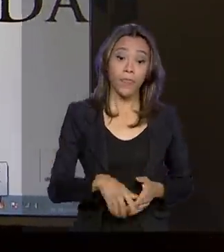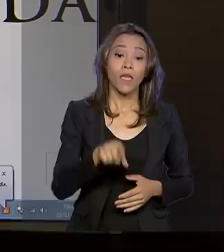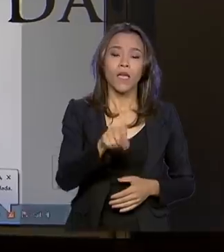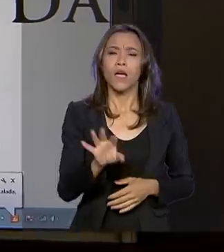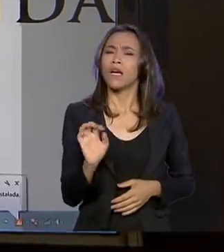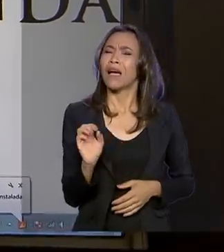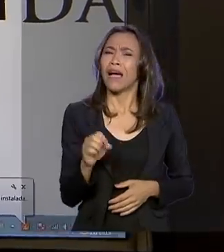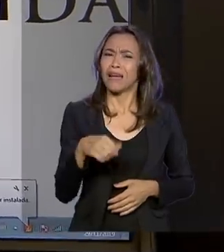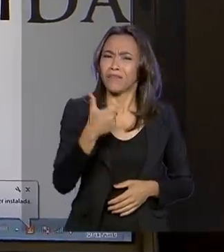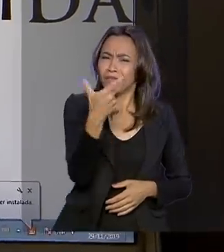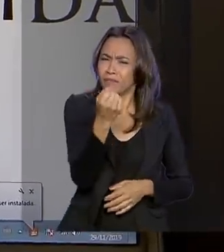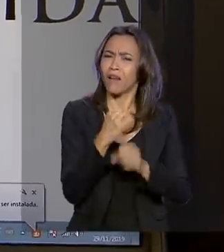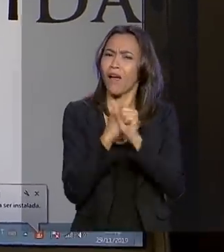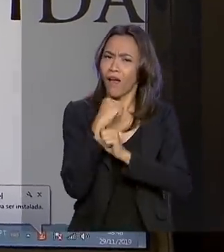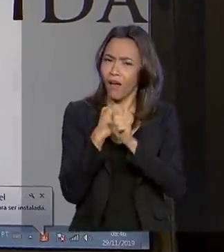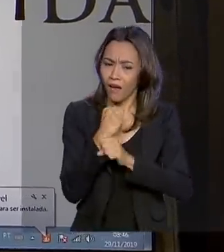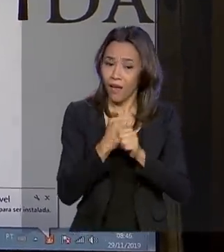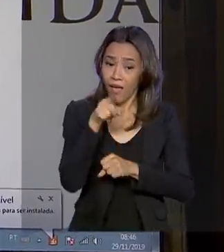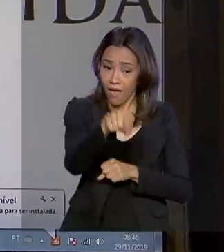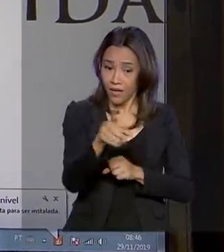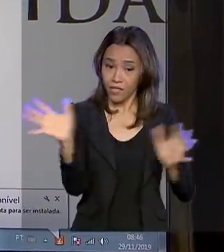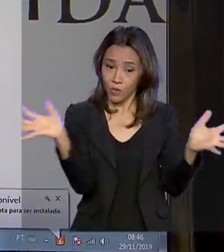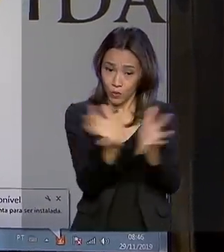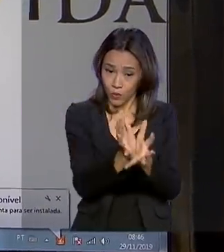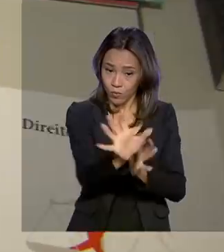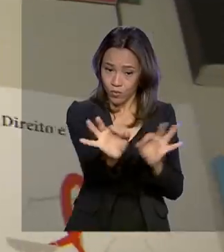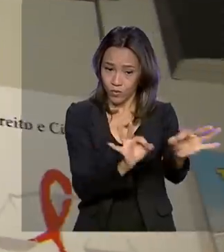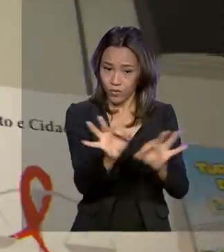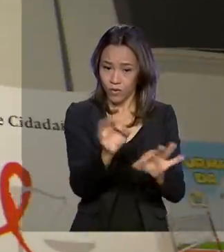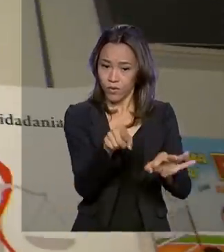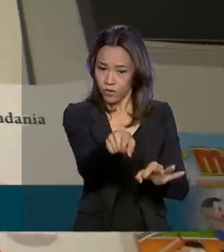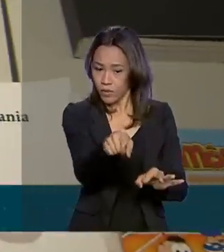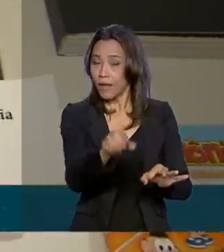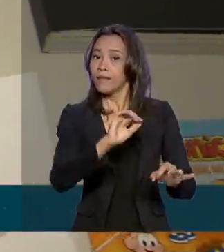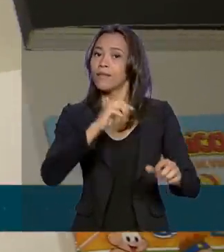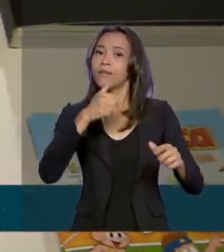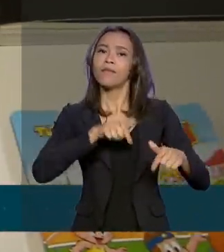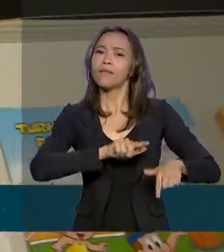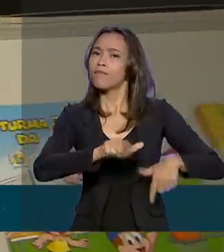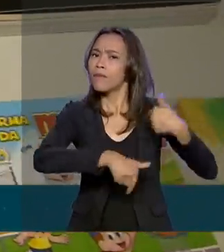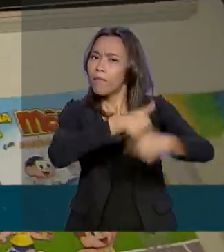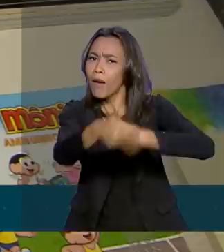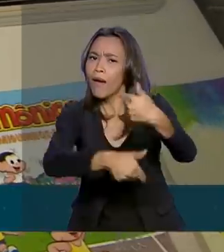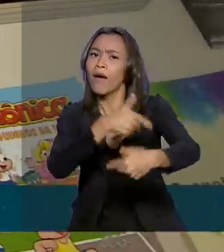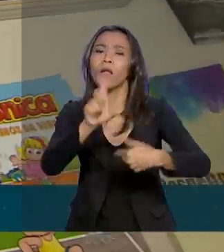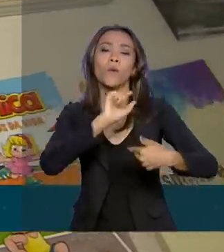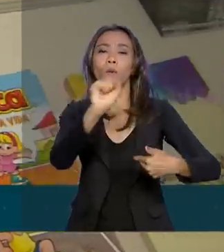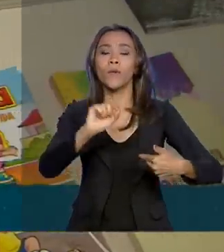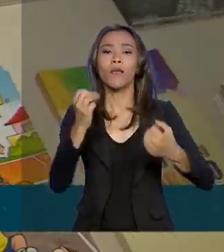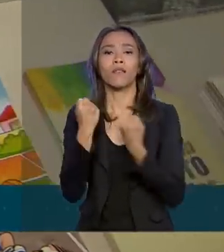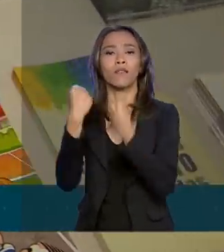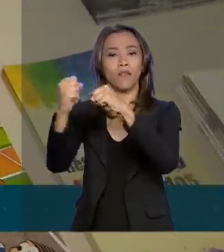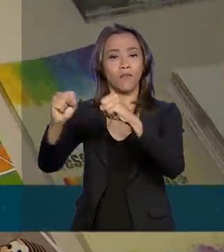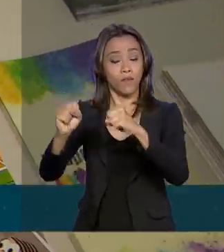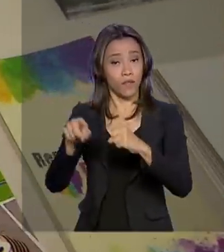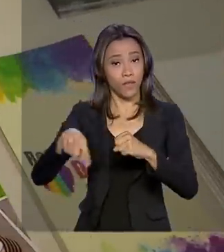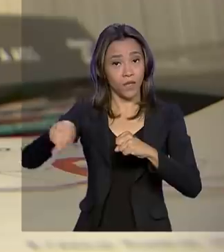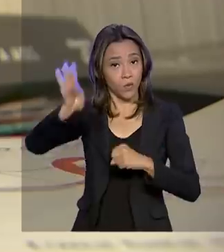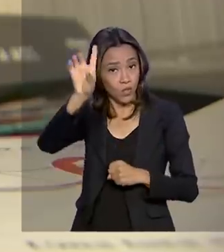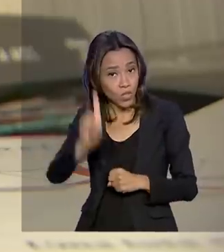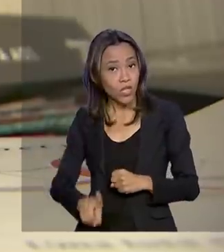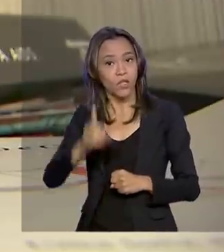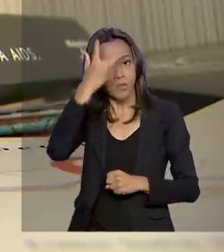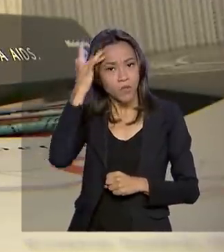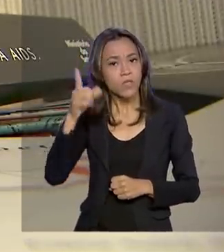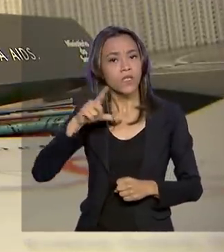essa organização não governamental, Amigos da Vida, trabalha na promoção da defesa dos direitos das pessoas portadoras